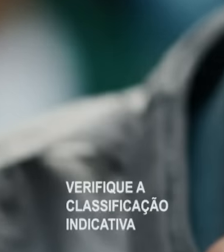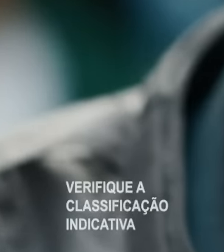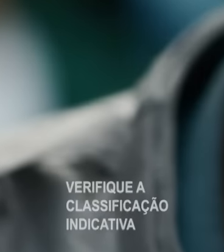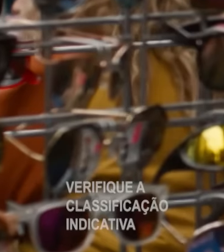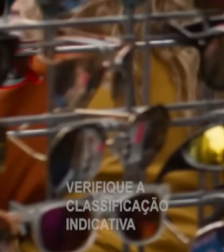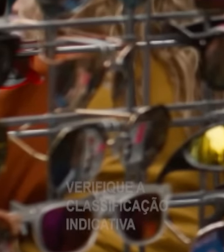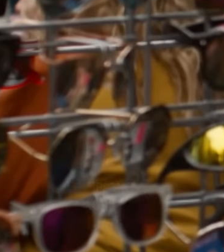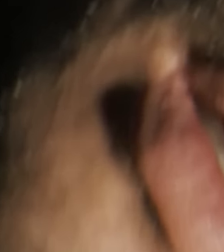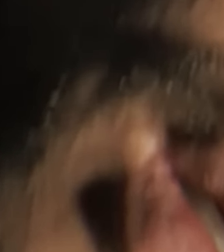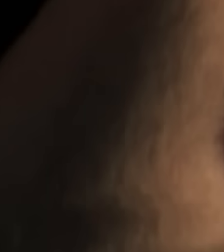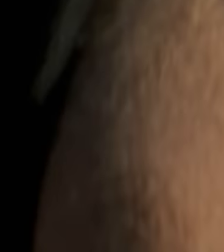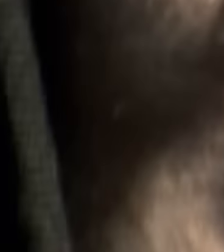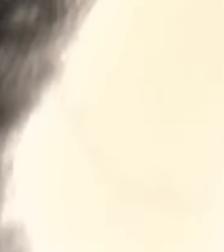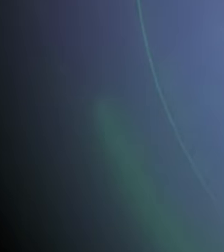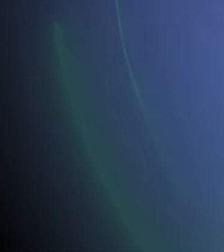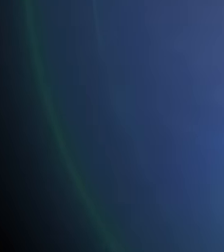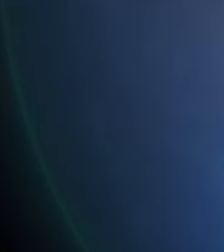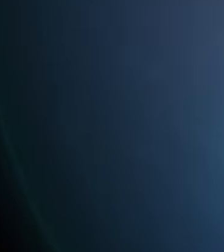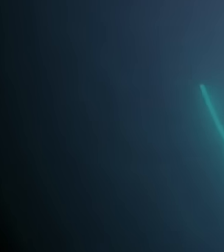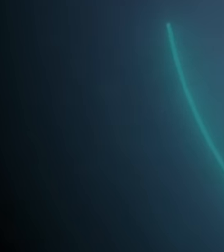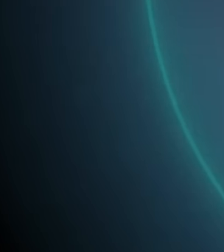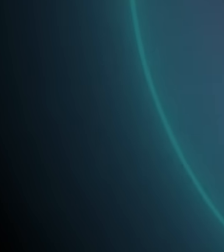O seu nome é Dr. Ben Song.